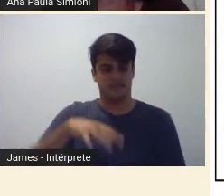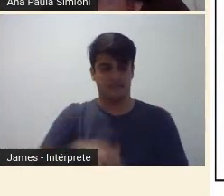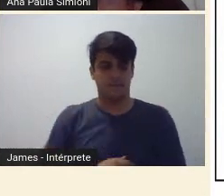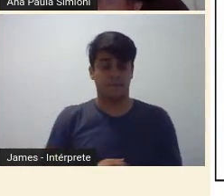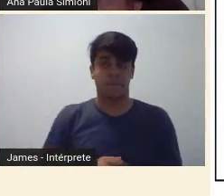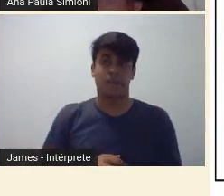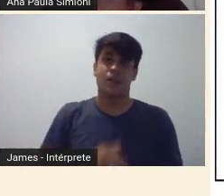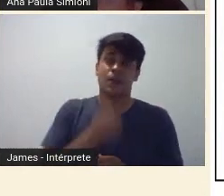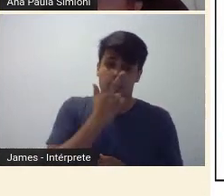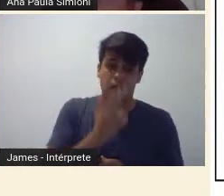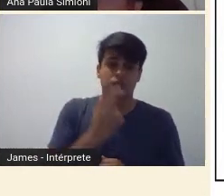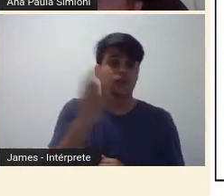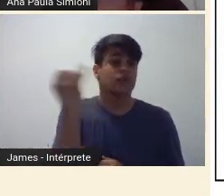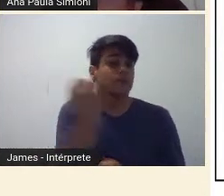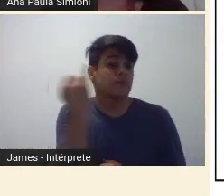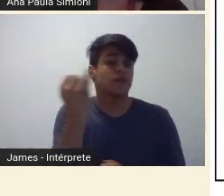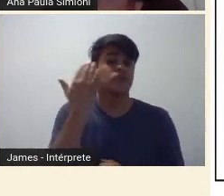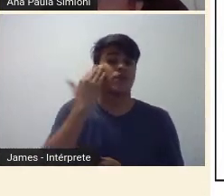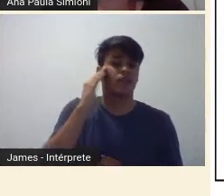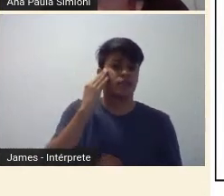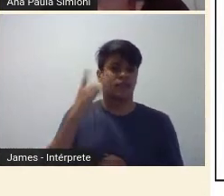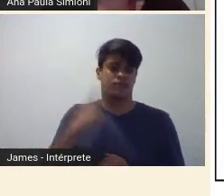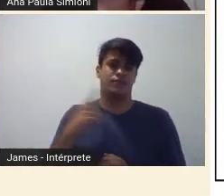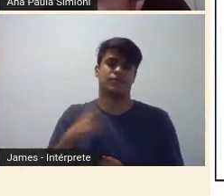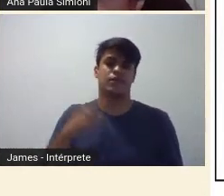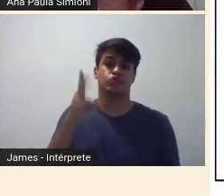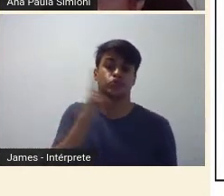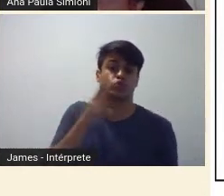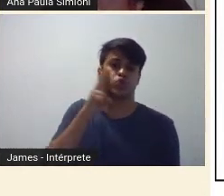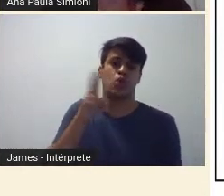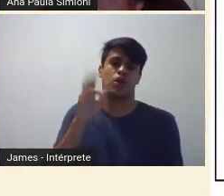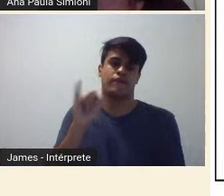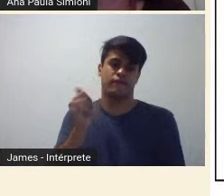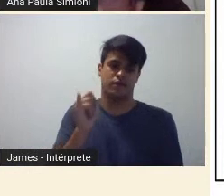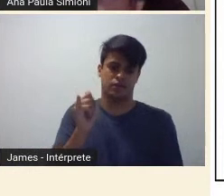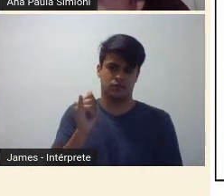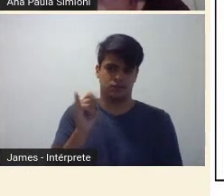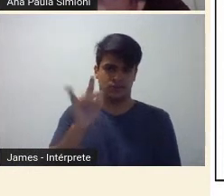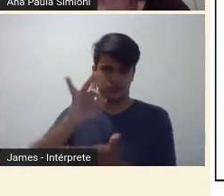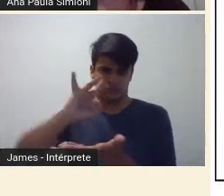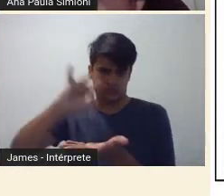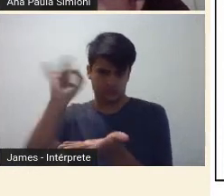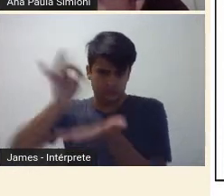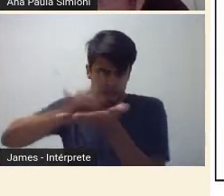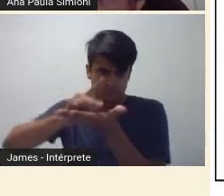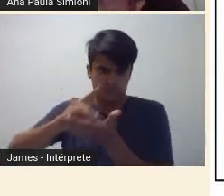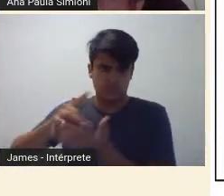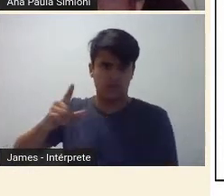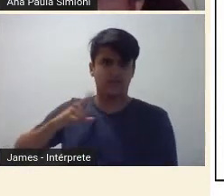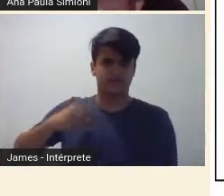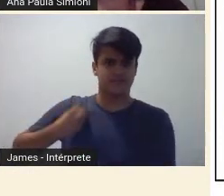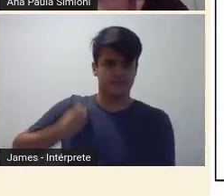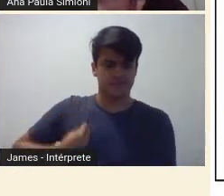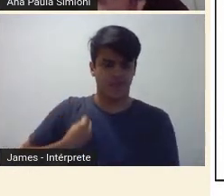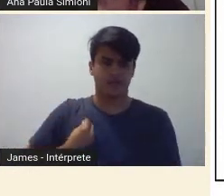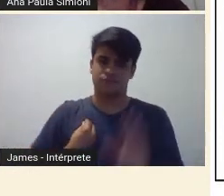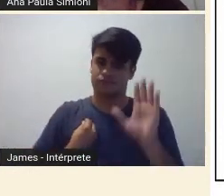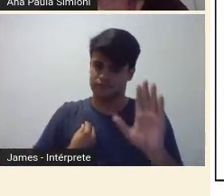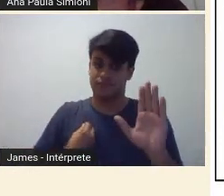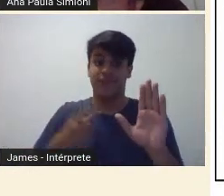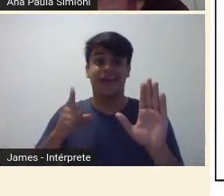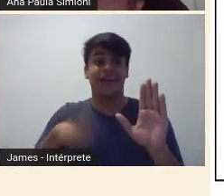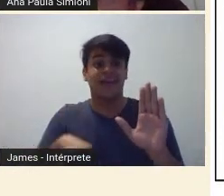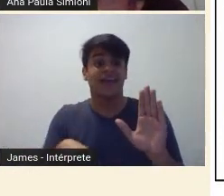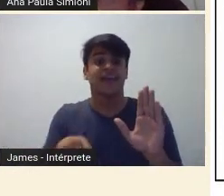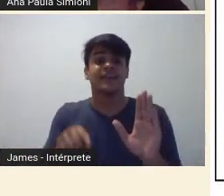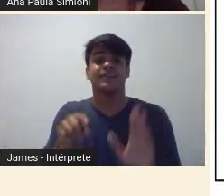acho que é bastante importante aqui, não significa que ela fosse apenas, significa que ela foi construída como e